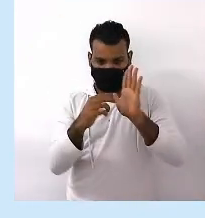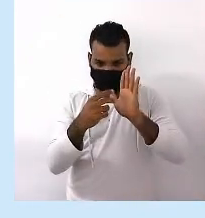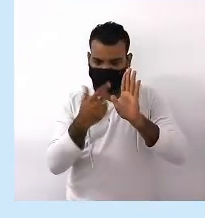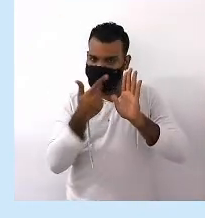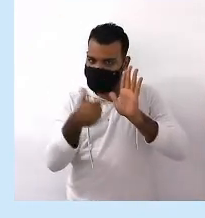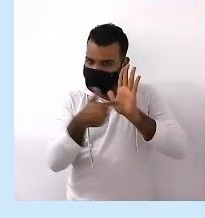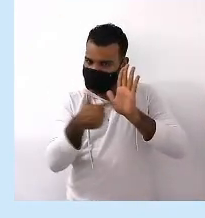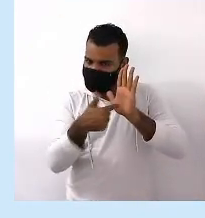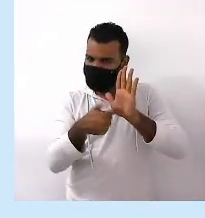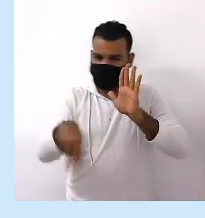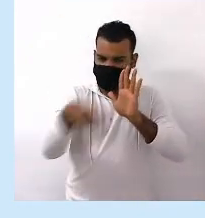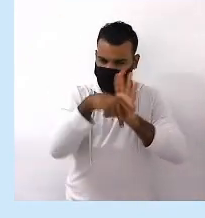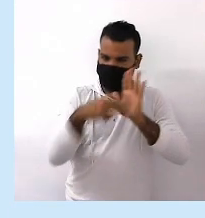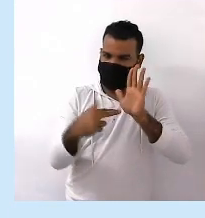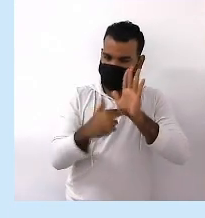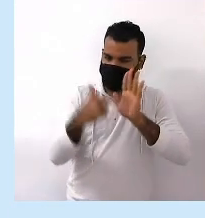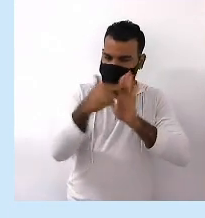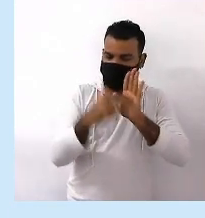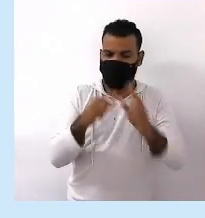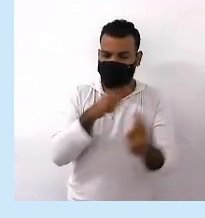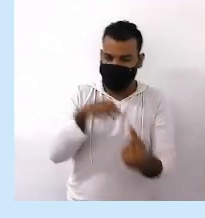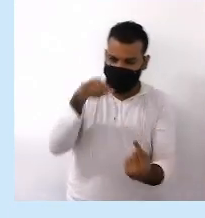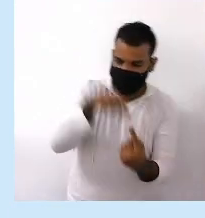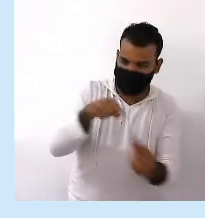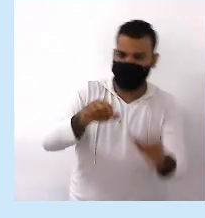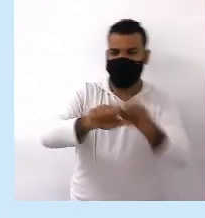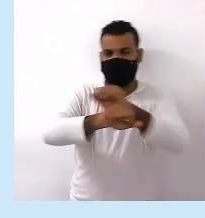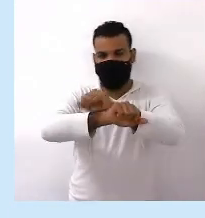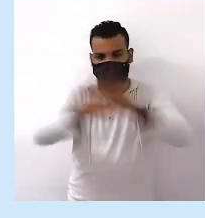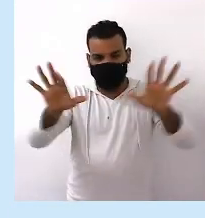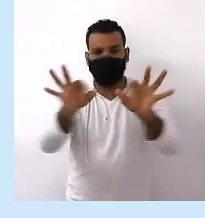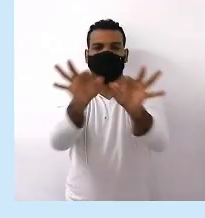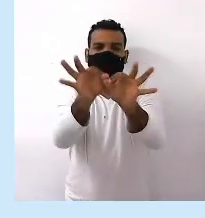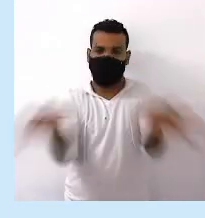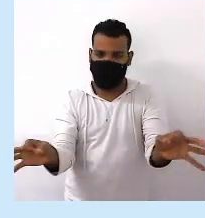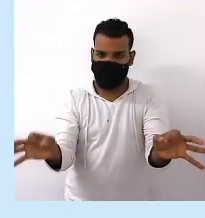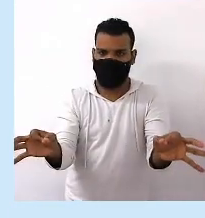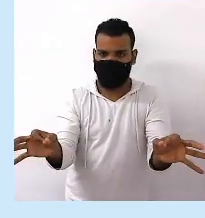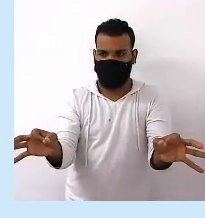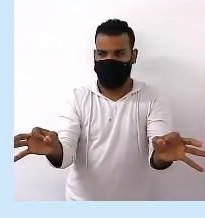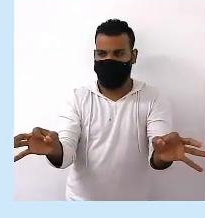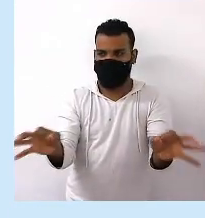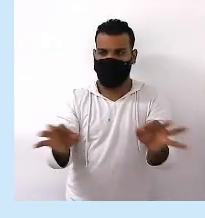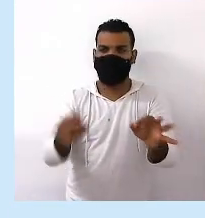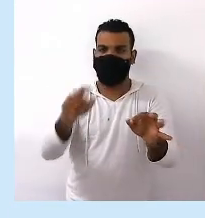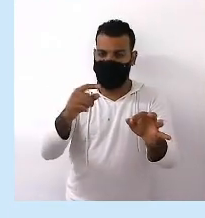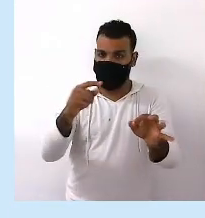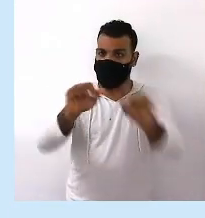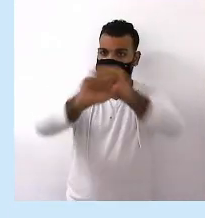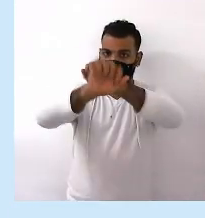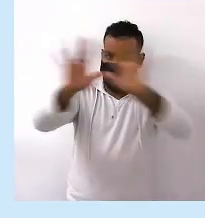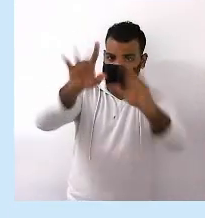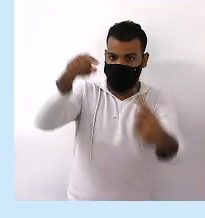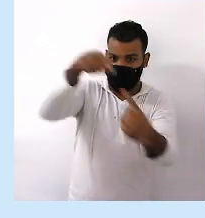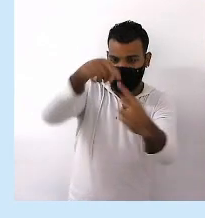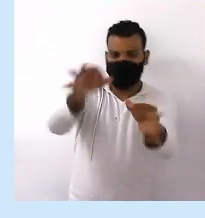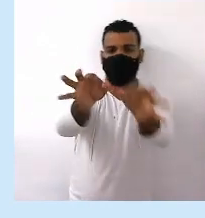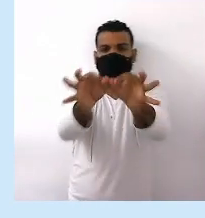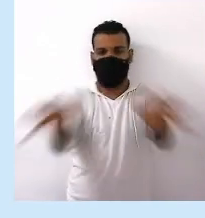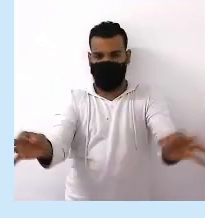Deve ser objetiva Deve ser clara E deve ser simples Repetindo Clareza Objetividade E